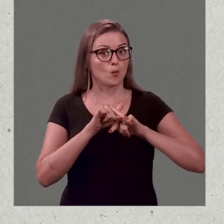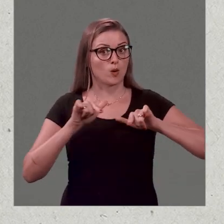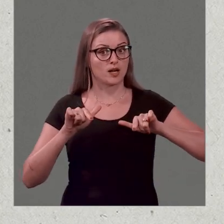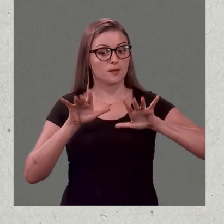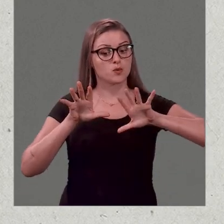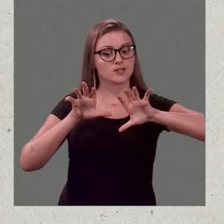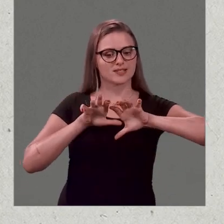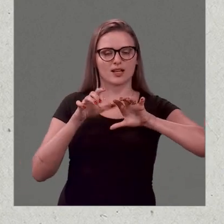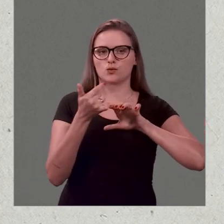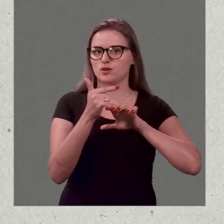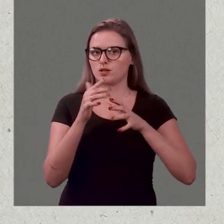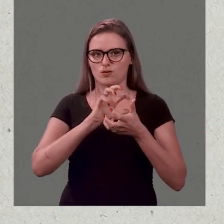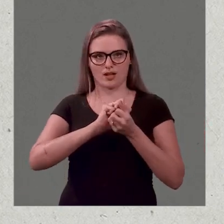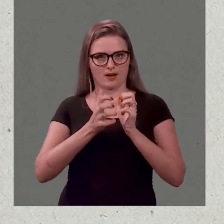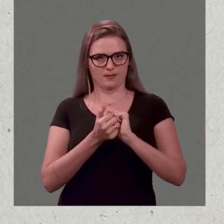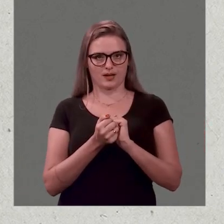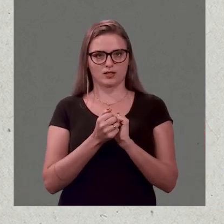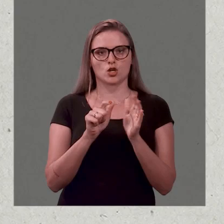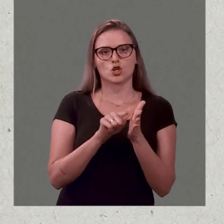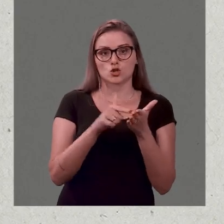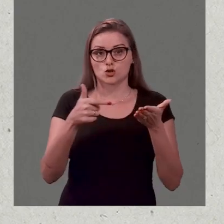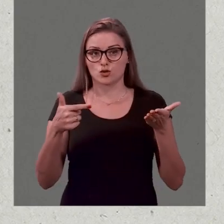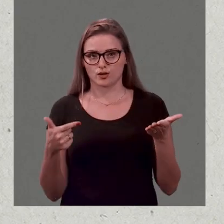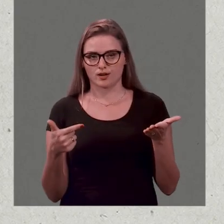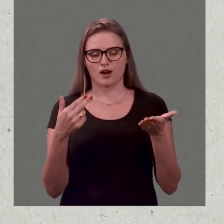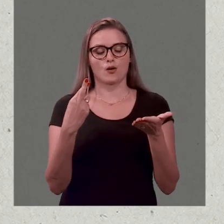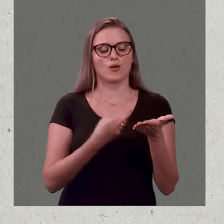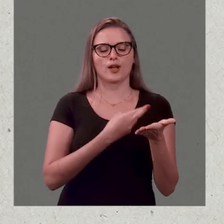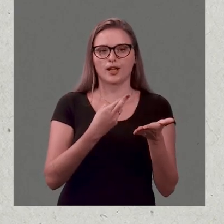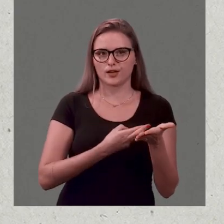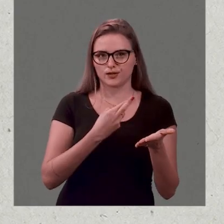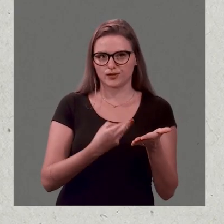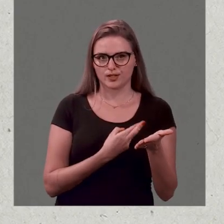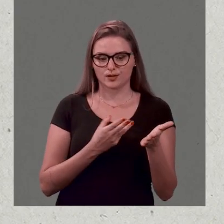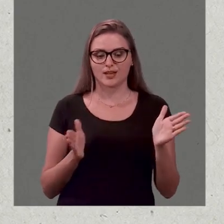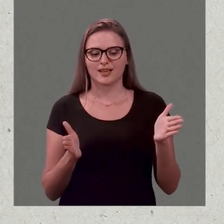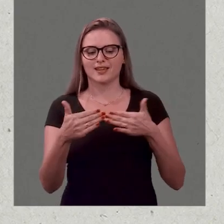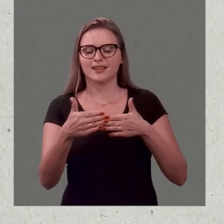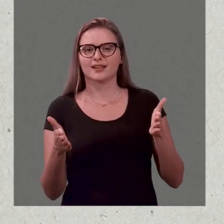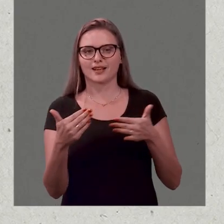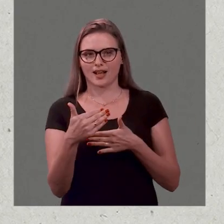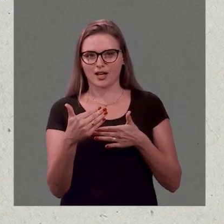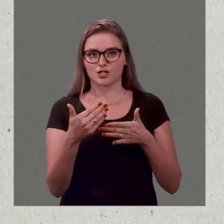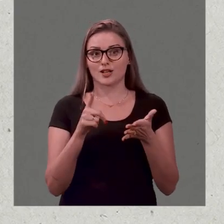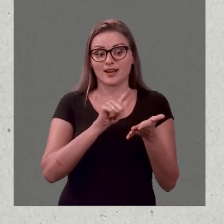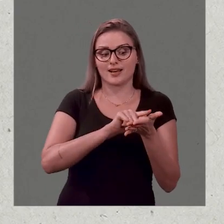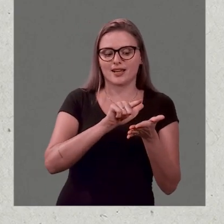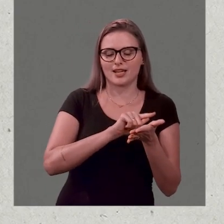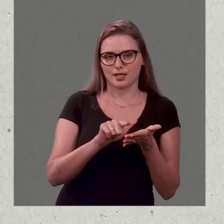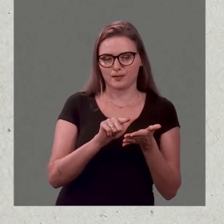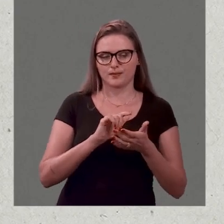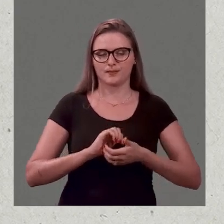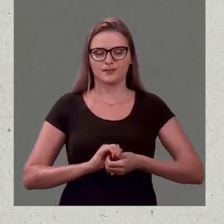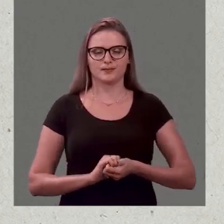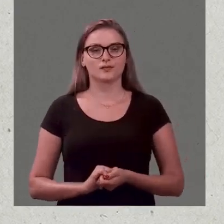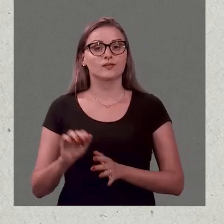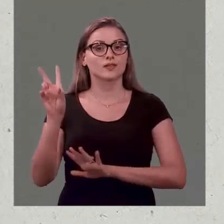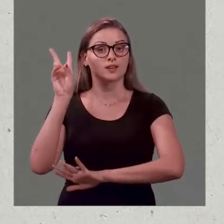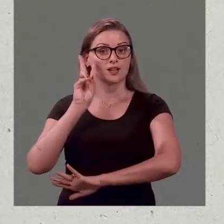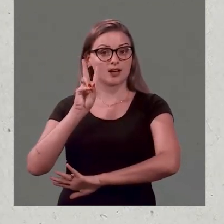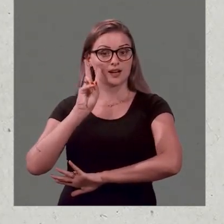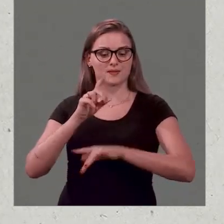secos e sem amassar, jornais, revistas e caixas de papelão limpas e desmontadas.